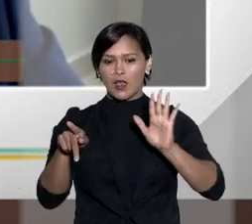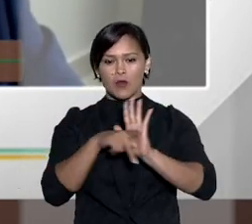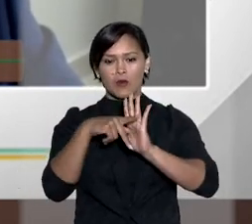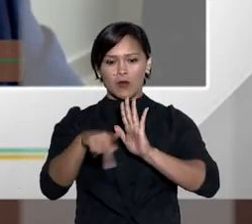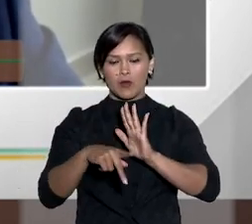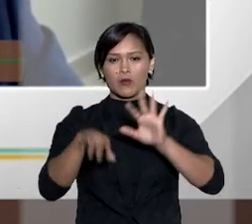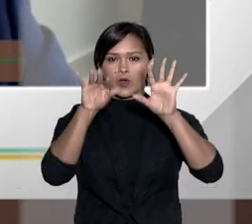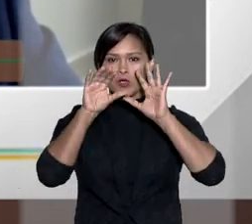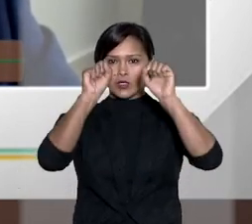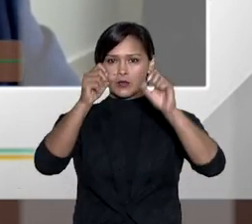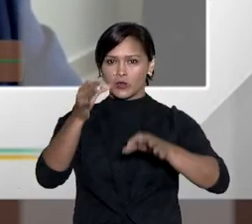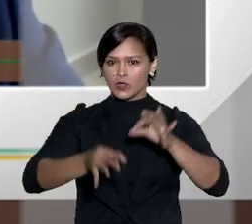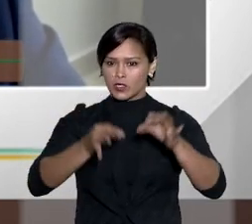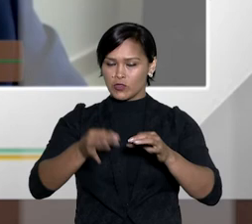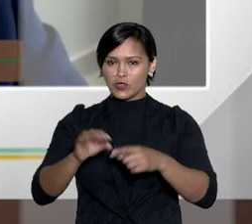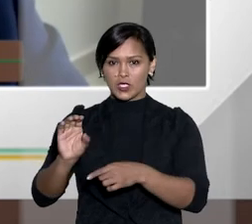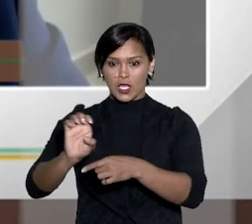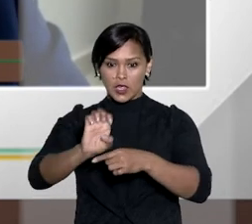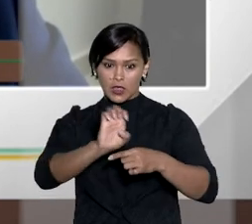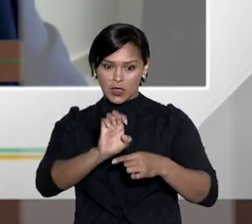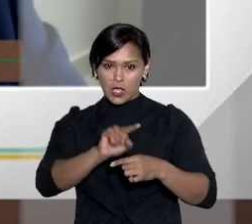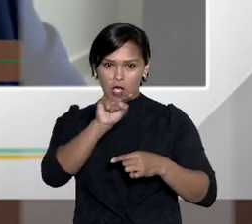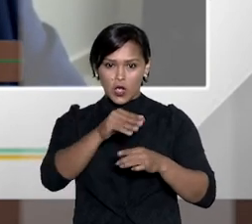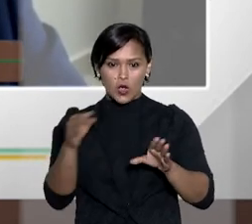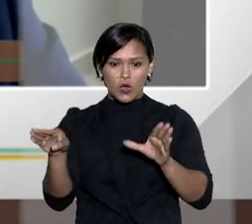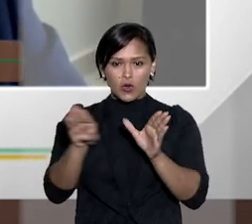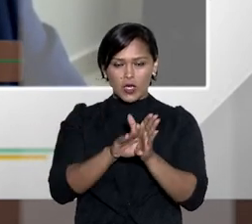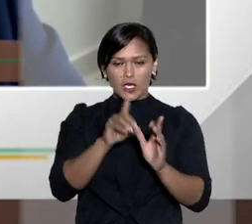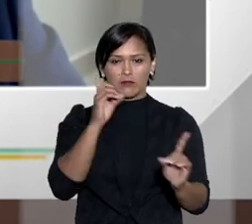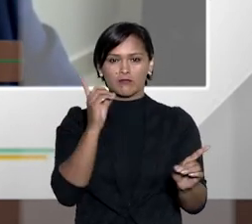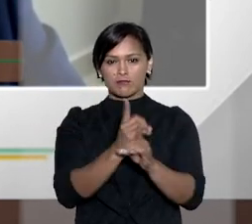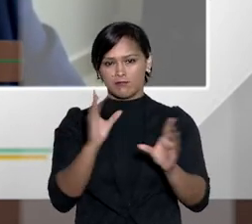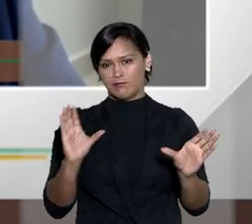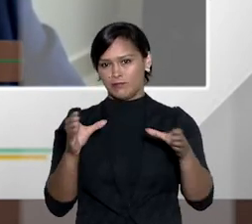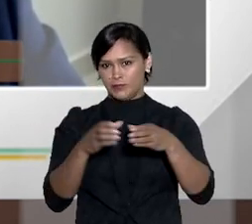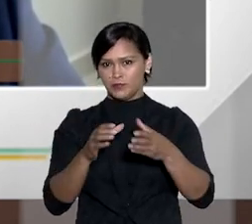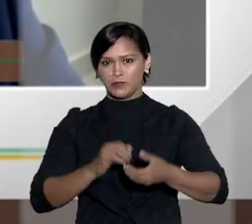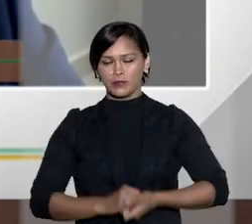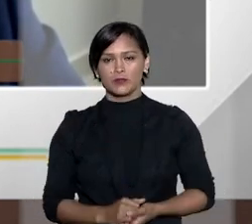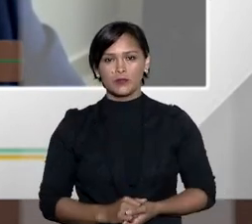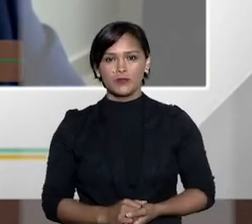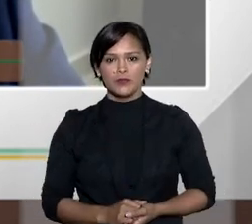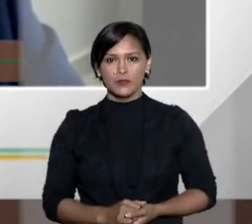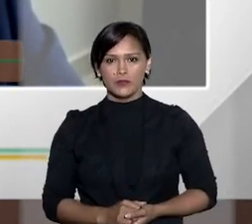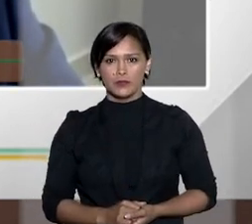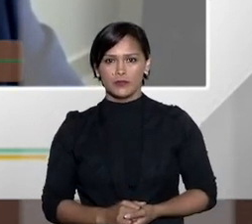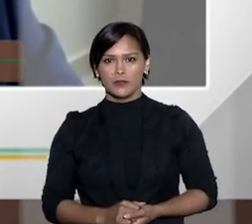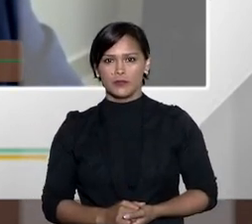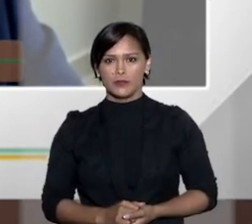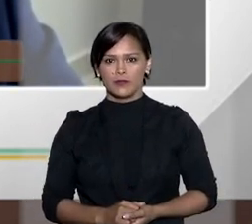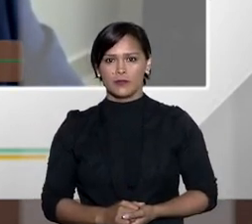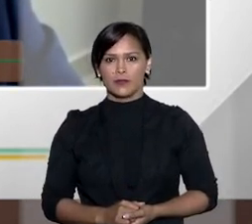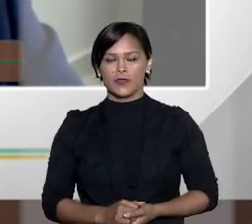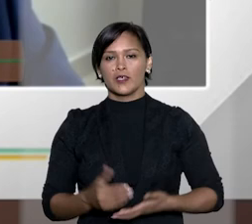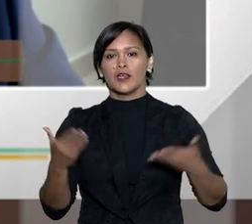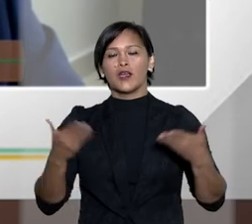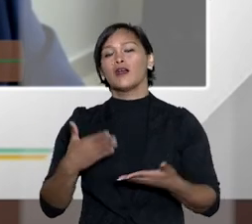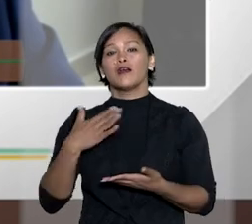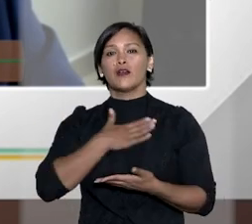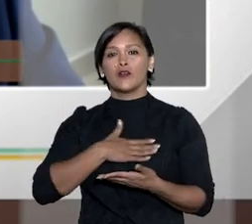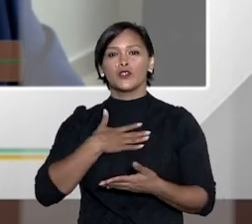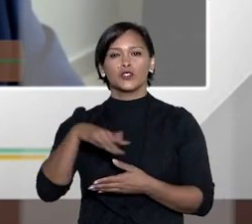STJ é objeto de reclamação para o próprio tribunal de justiça de onde estiver localizada essa turma